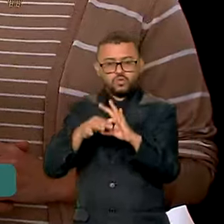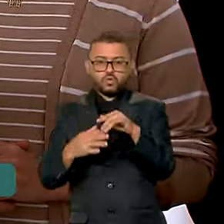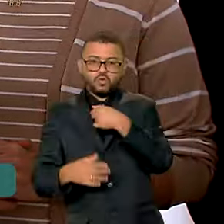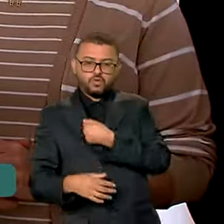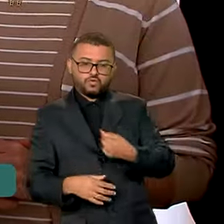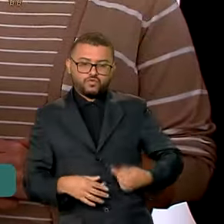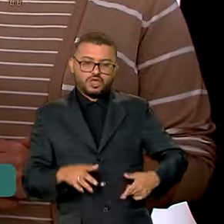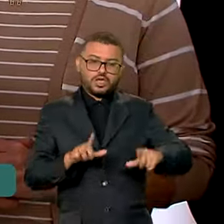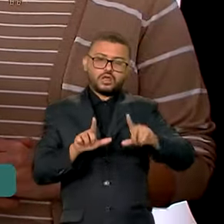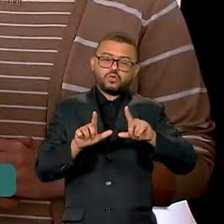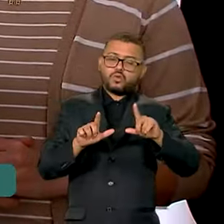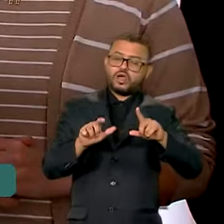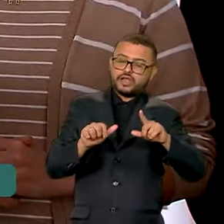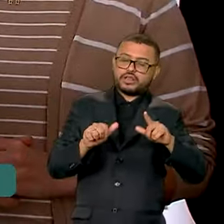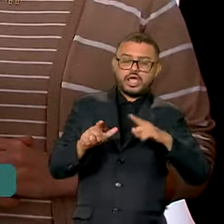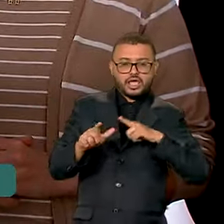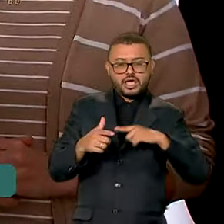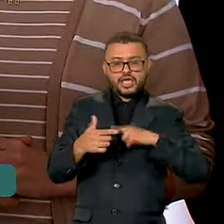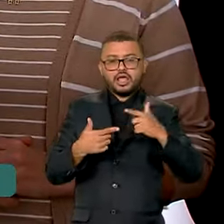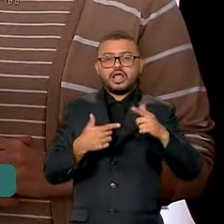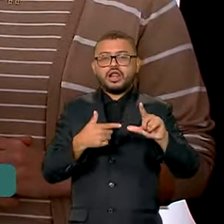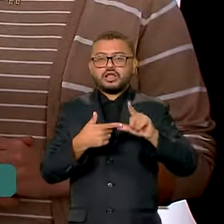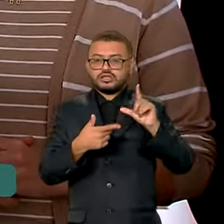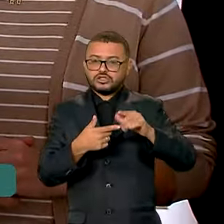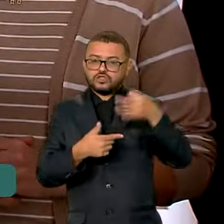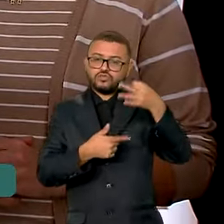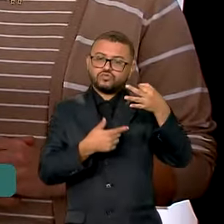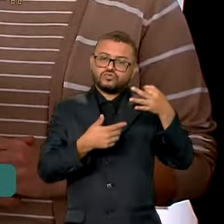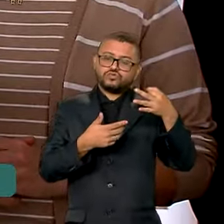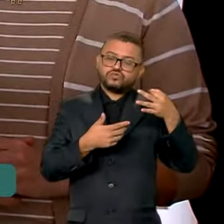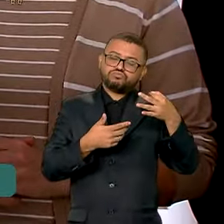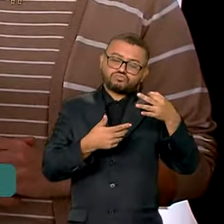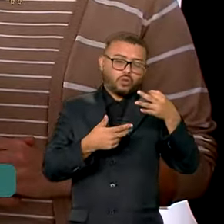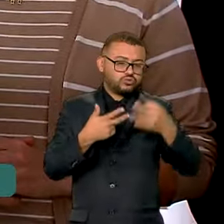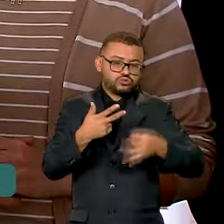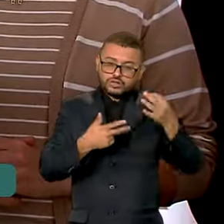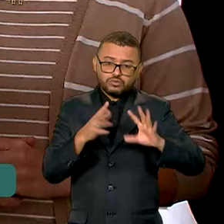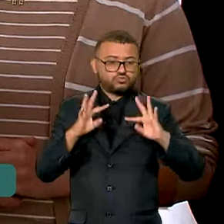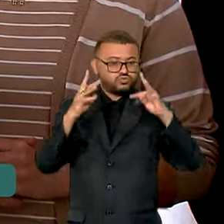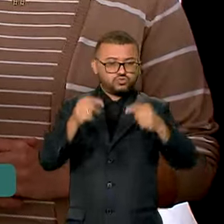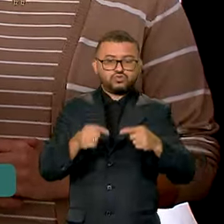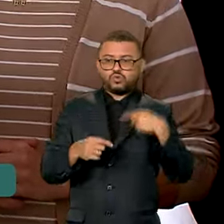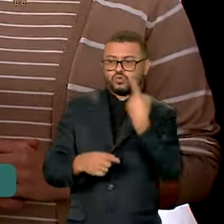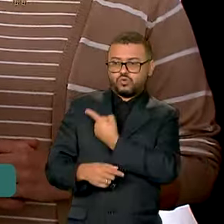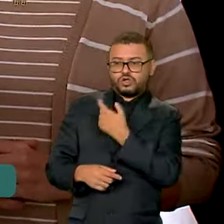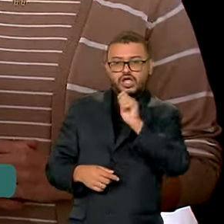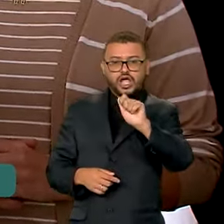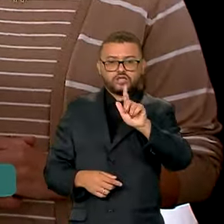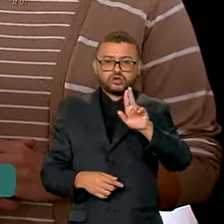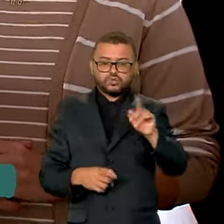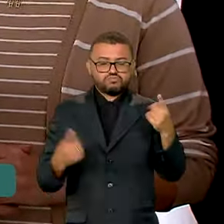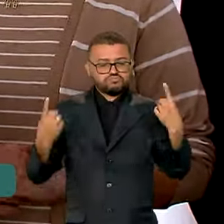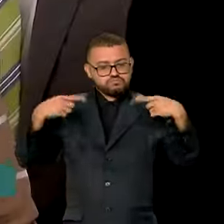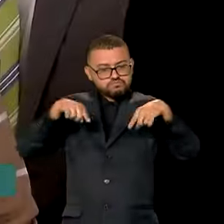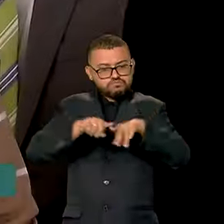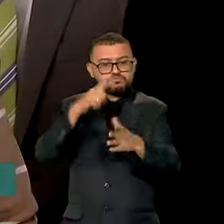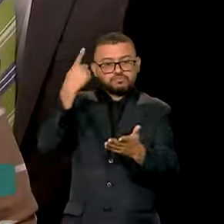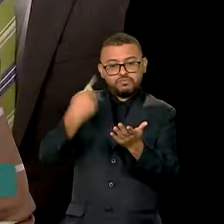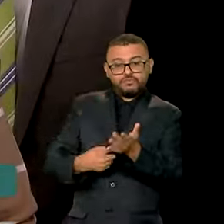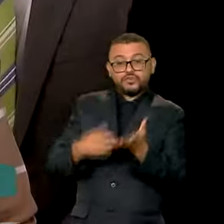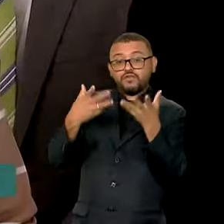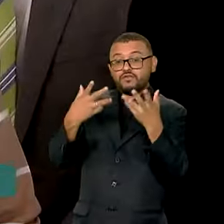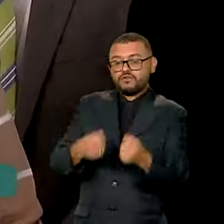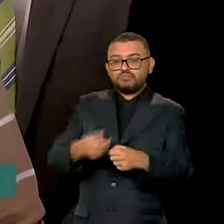do Legislativo, com o Executivo, com o Judiciário, com o apoio da AGU, permitiu que esse acordo, um grande acordo, fosse feito. E agora,